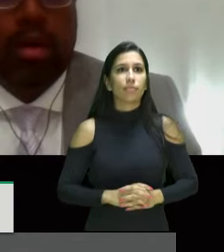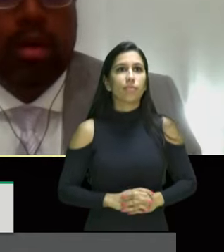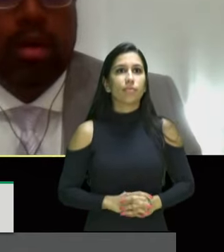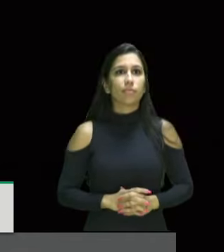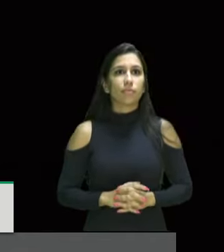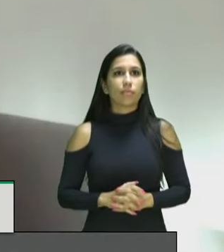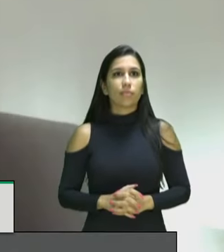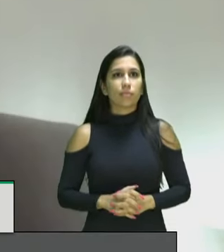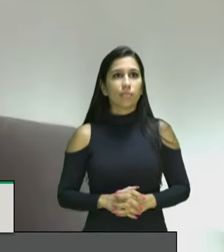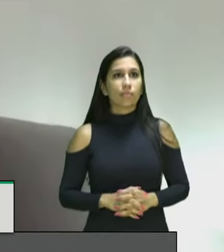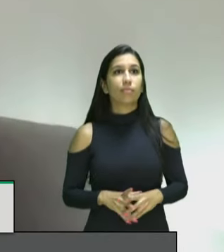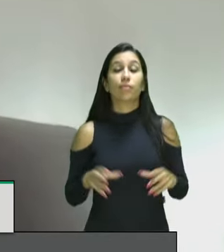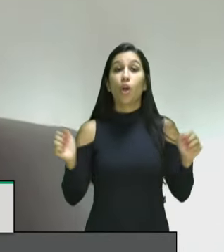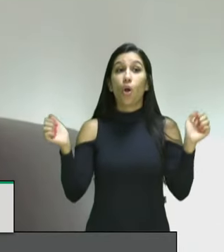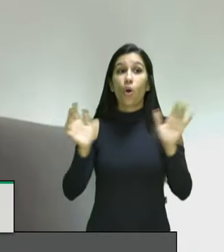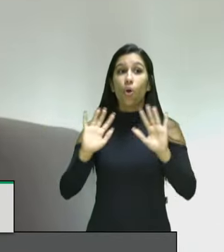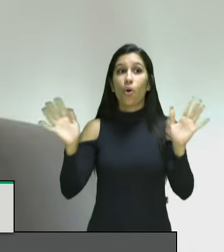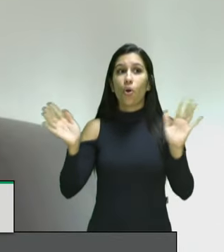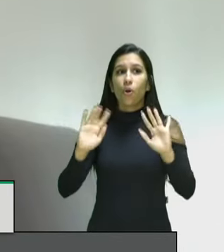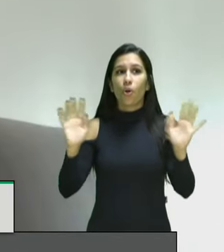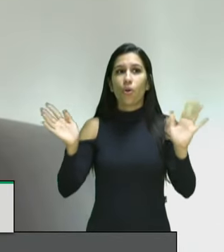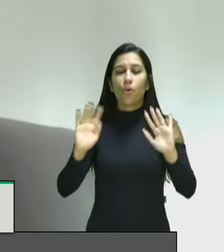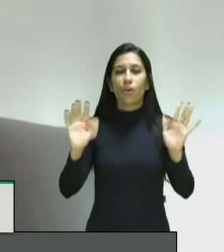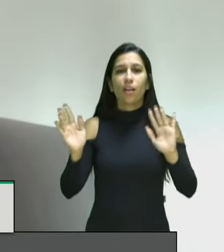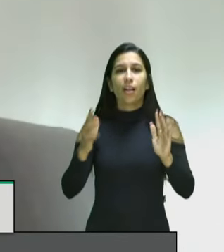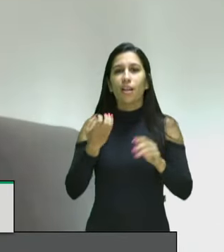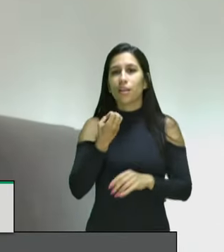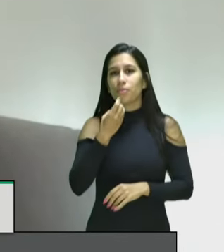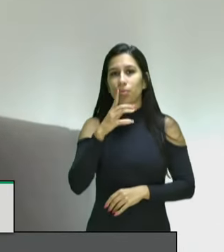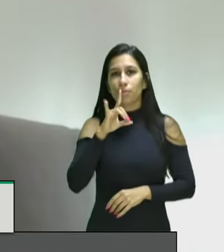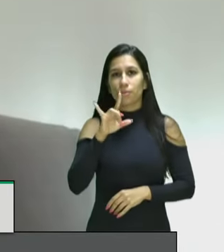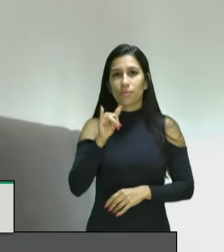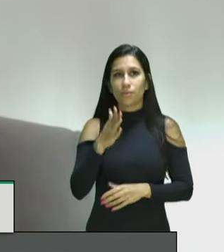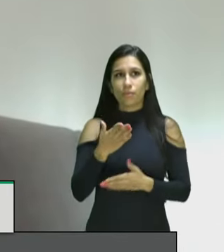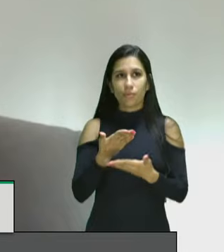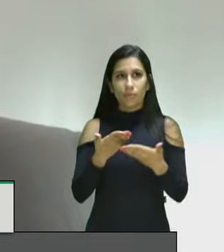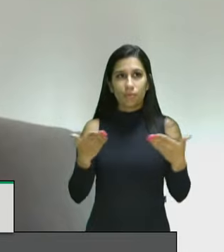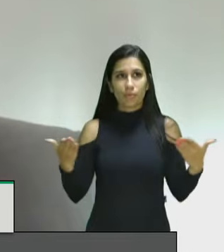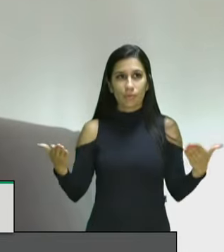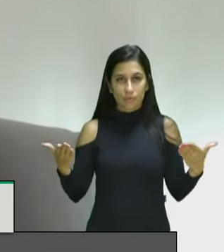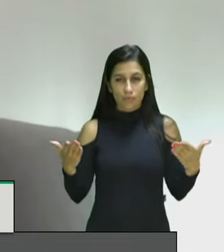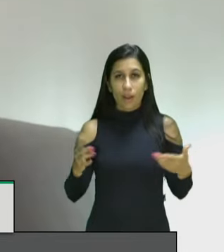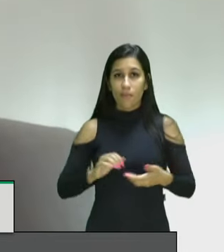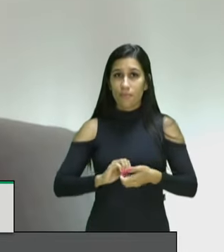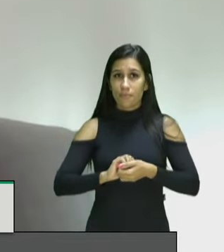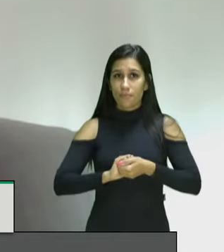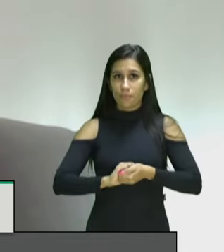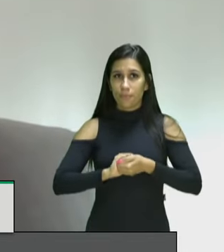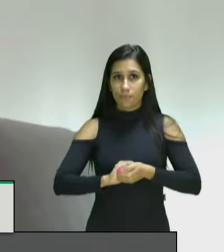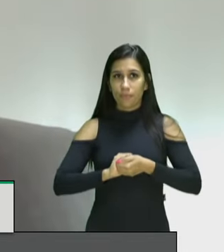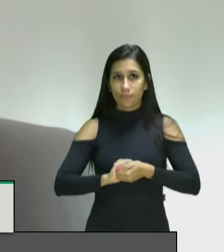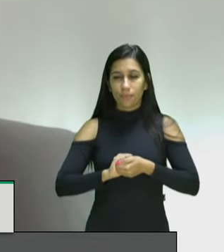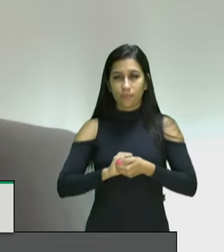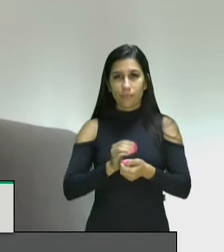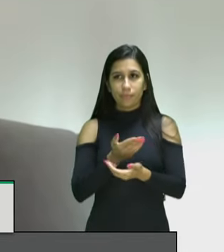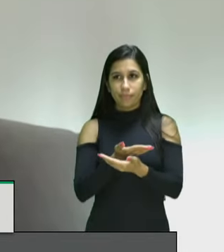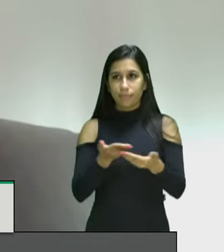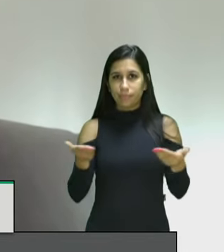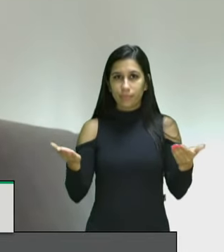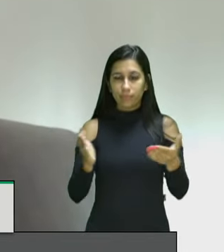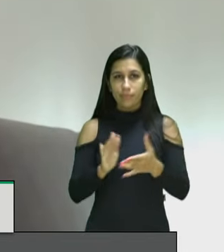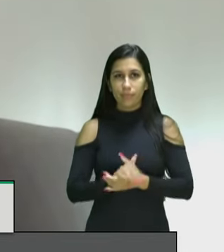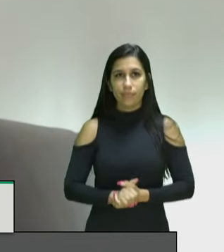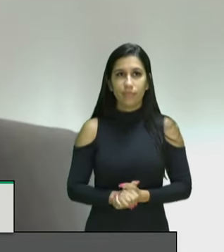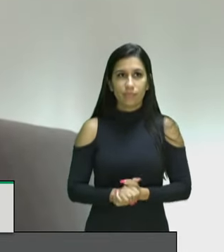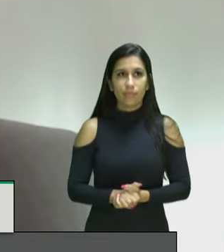Olá, bom dia gostaria de saudar o santíssimo senhor deputado Beira do Pindareque preside essa sessão e em nome de